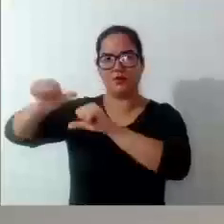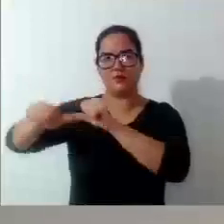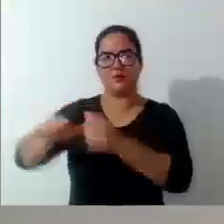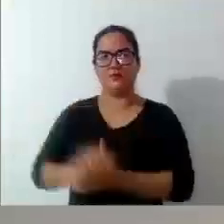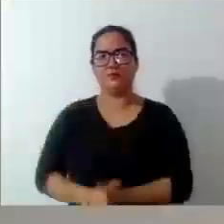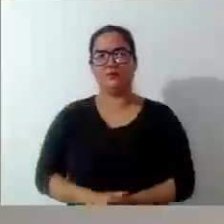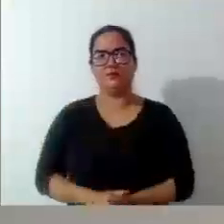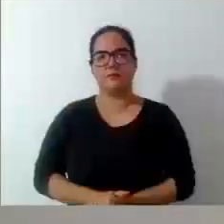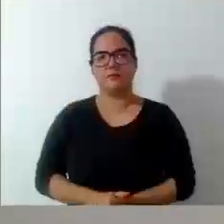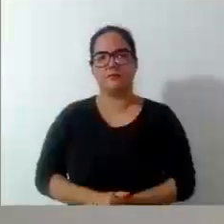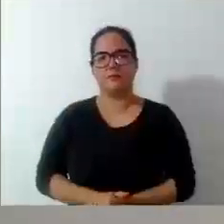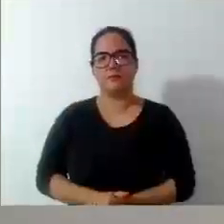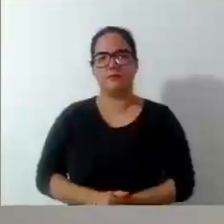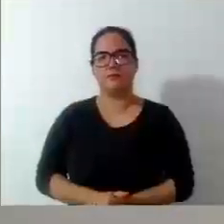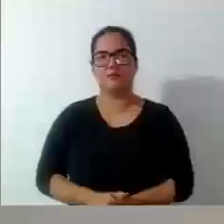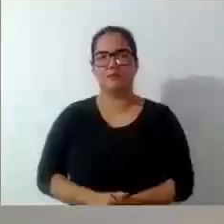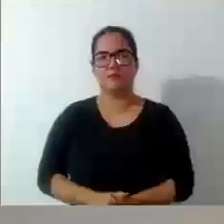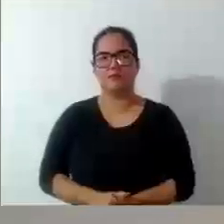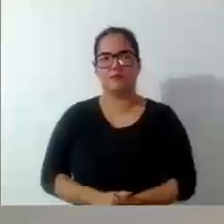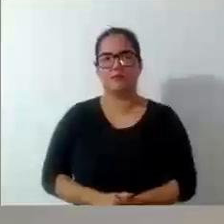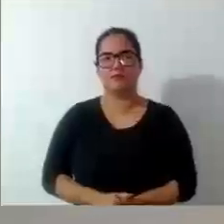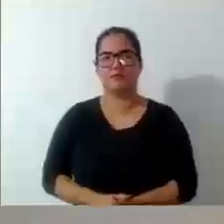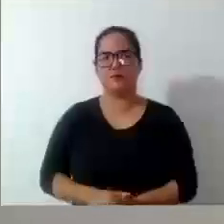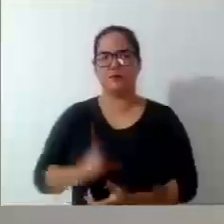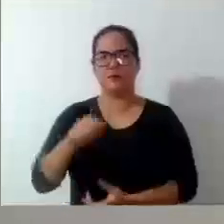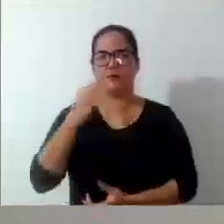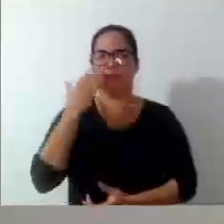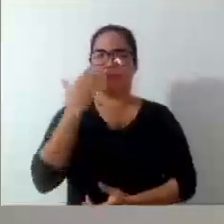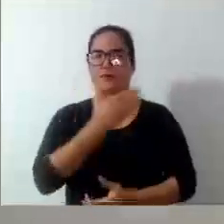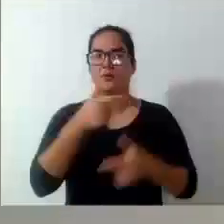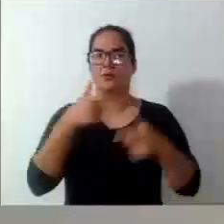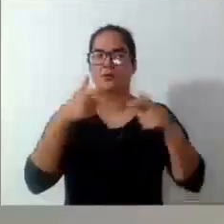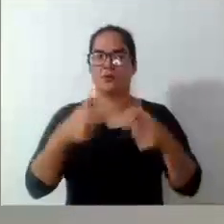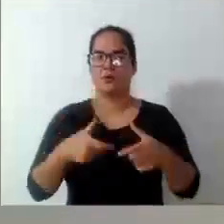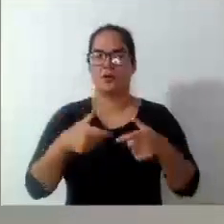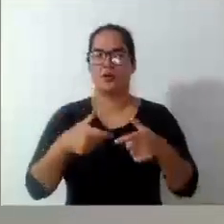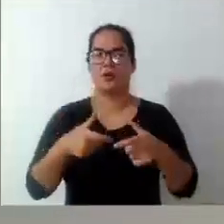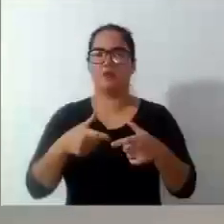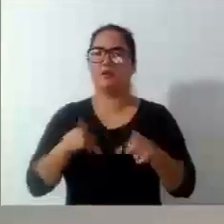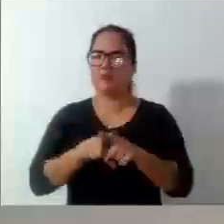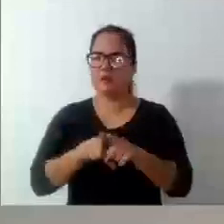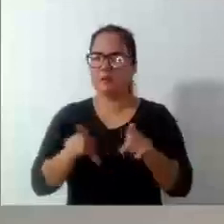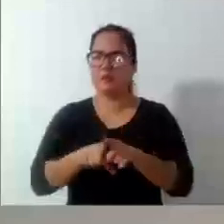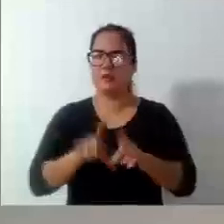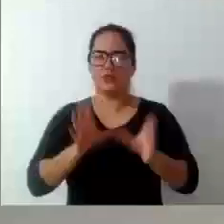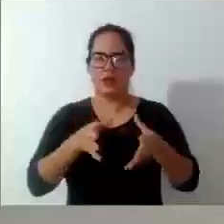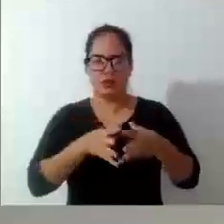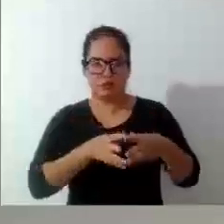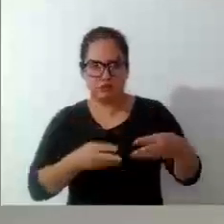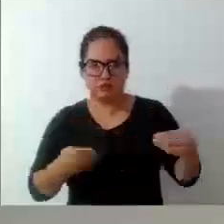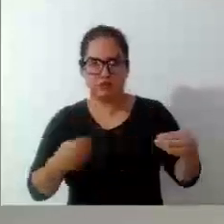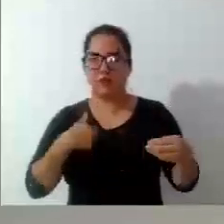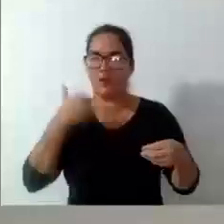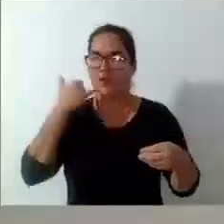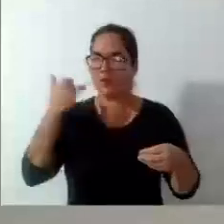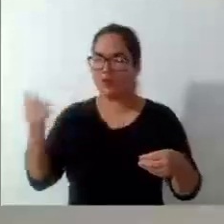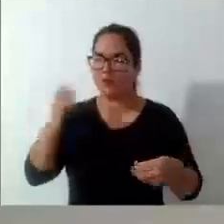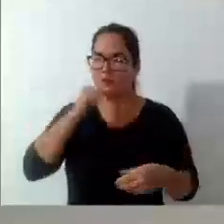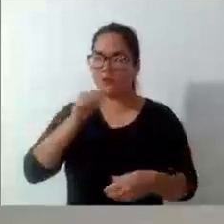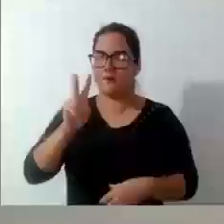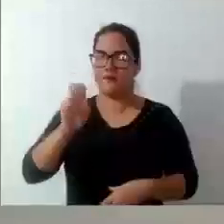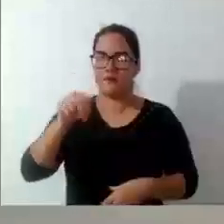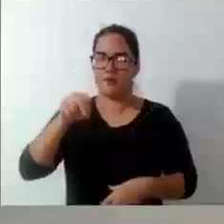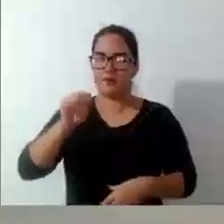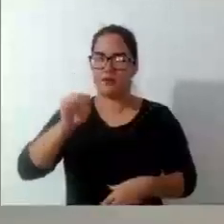cuidado crianças, o ar escolar, enfim, na frente do Eloísa ali. A faixa do pedestre também já está bastante apagada. Eu liguei para a Vanessa, porque não adianta só fazer